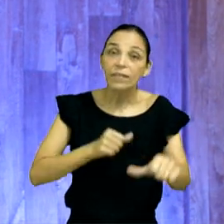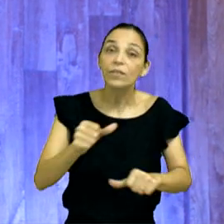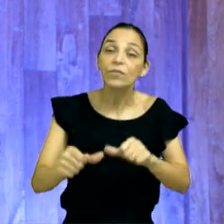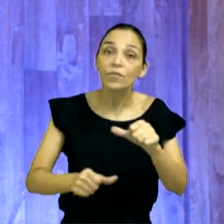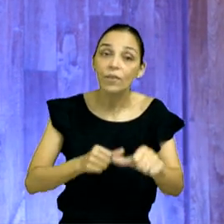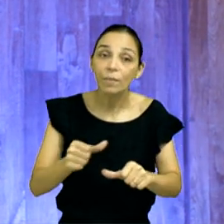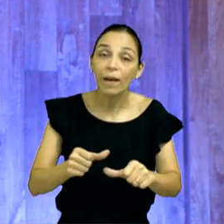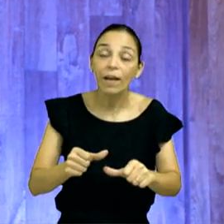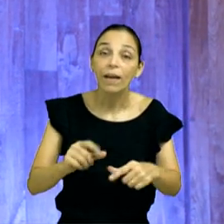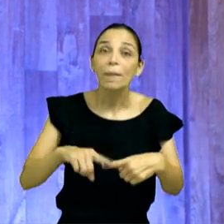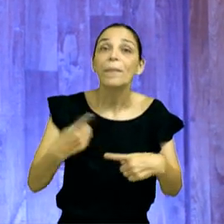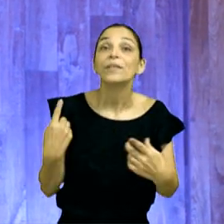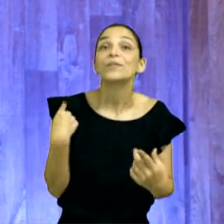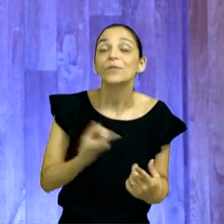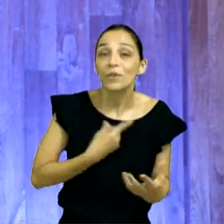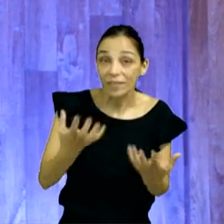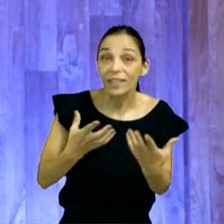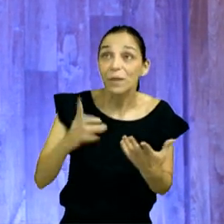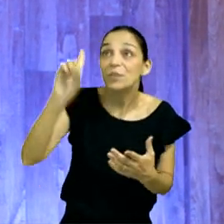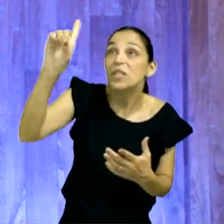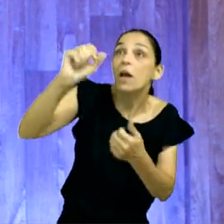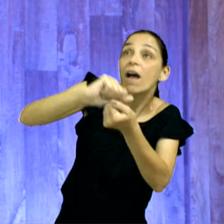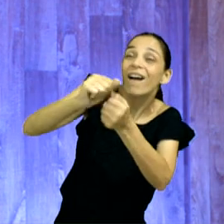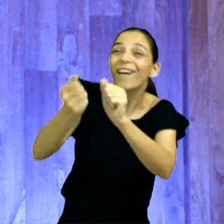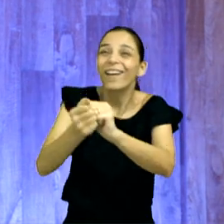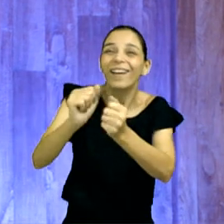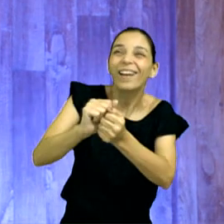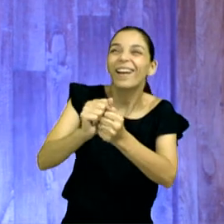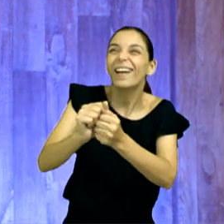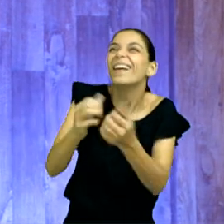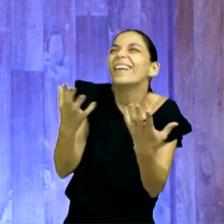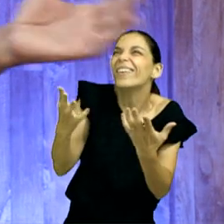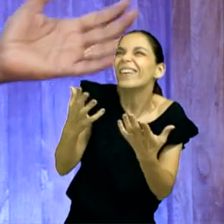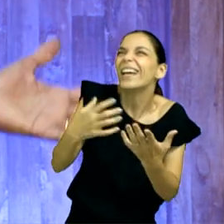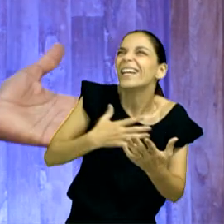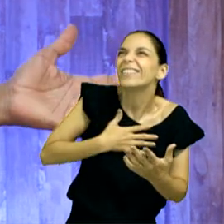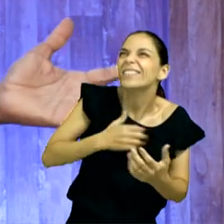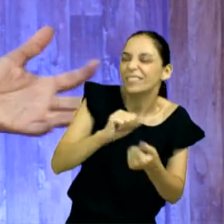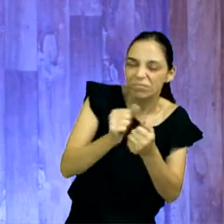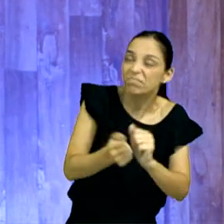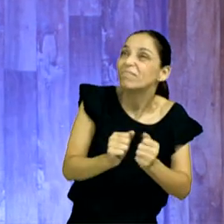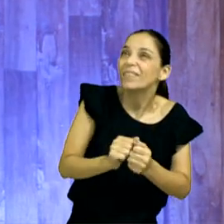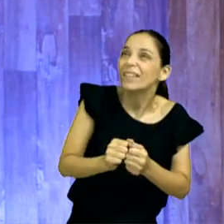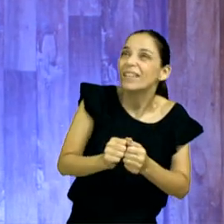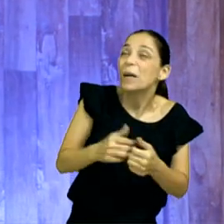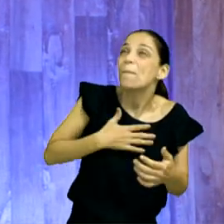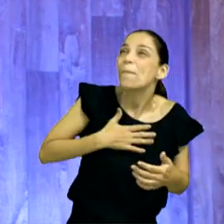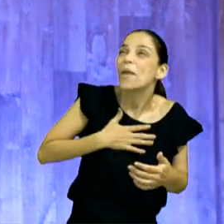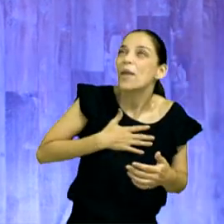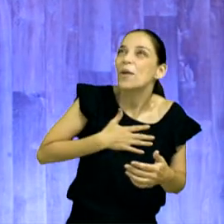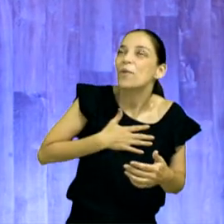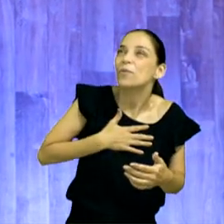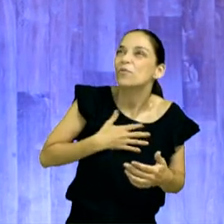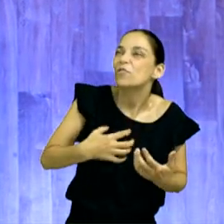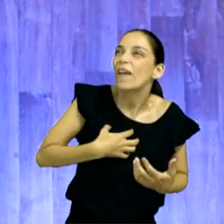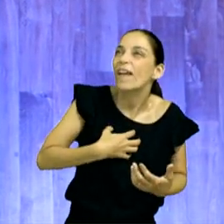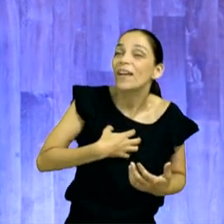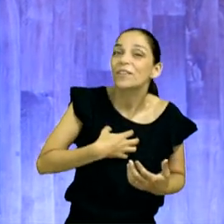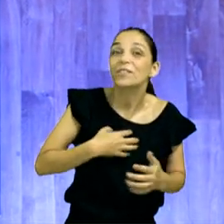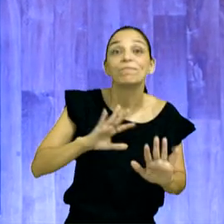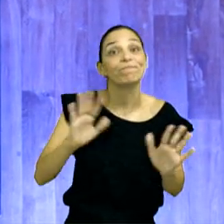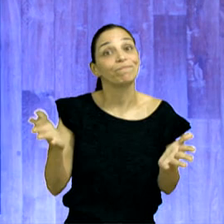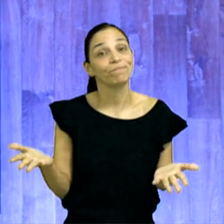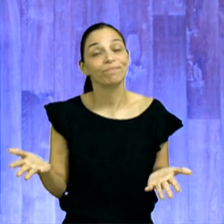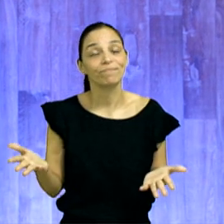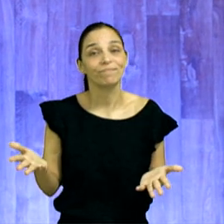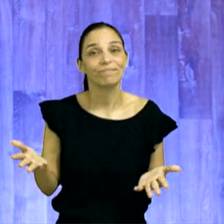e nós queremos moldar Deus, ah Senhor, é do meu jeito, eu só sei fazer assim, então ele diz, então eu vou te capacitar, você vai fazer